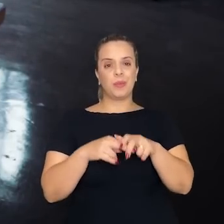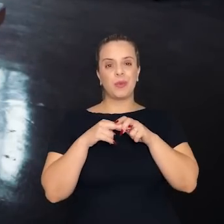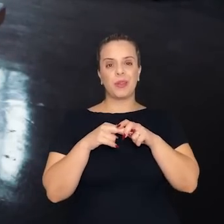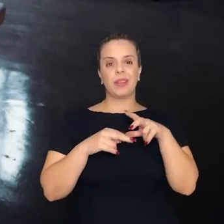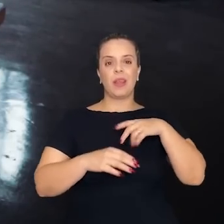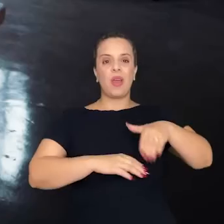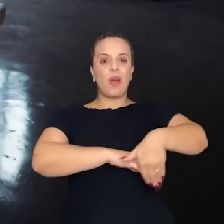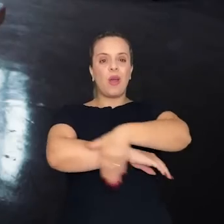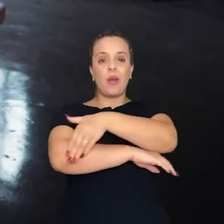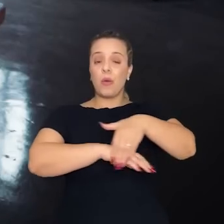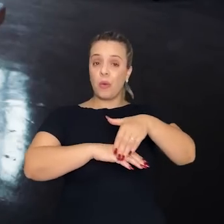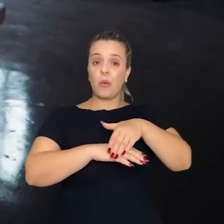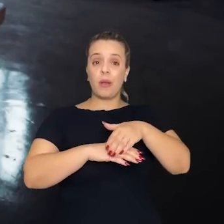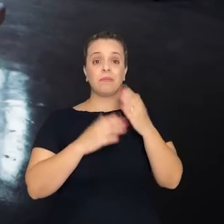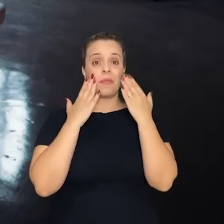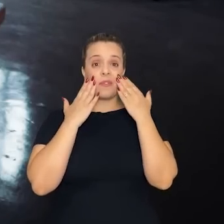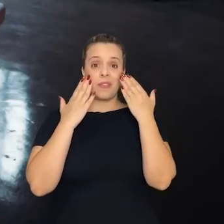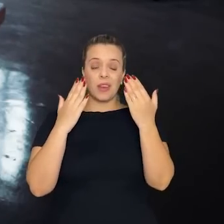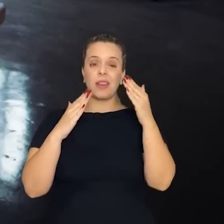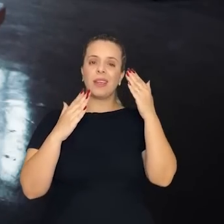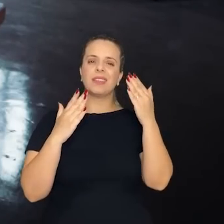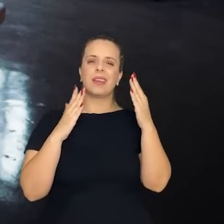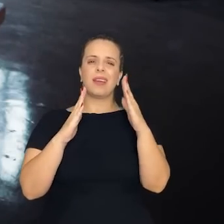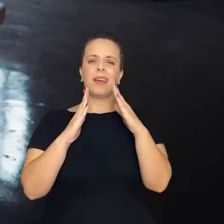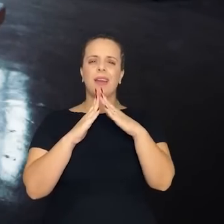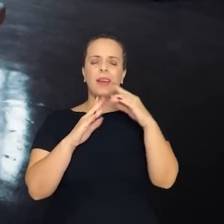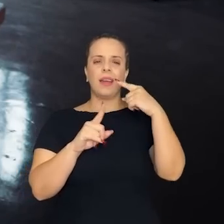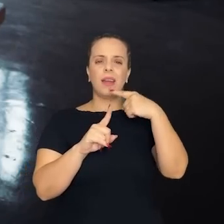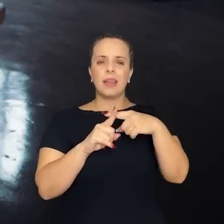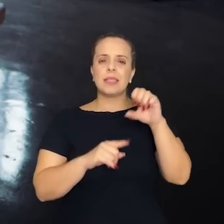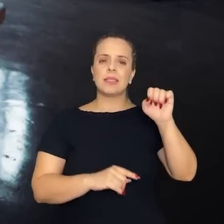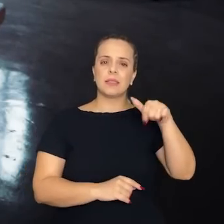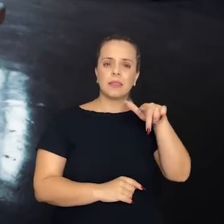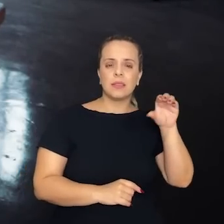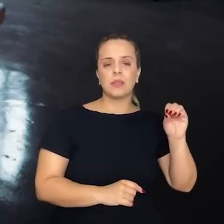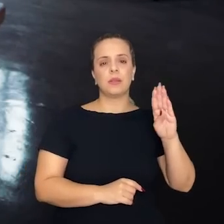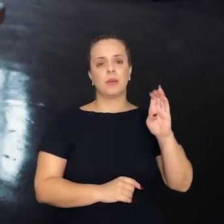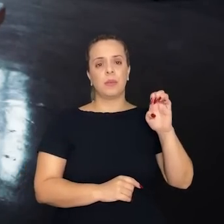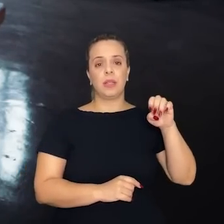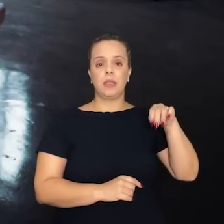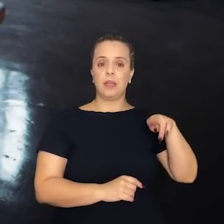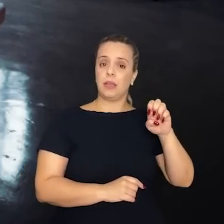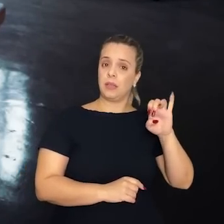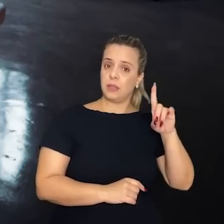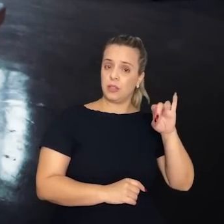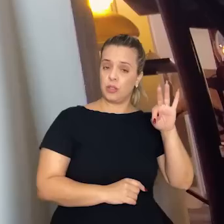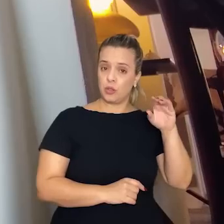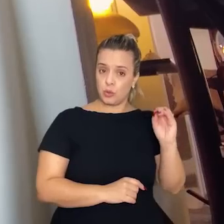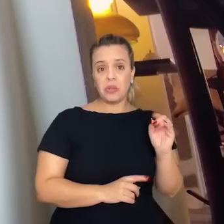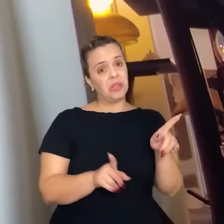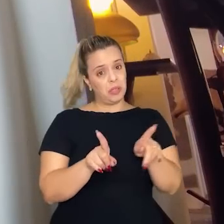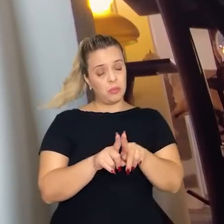avenida que dá em frente à igreja São Benedito, e pela